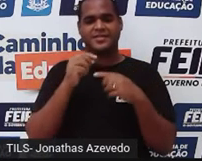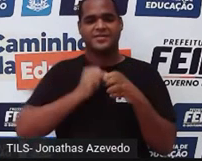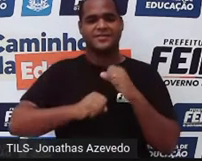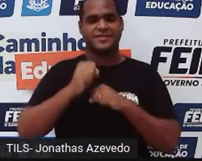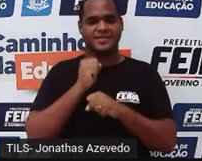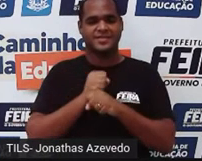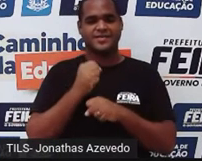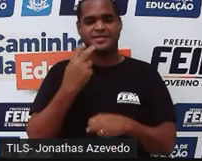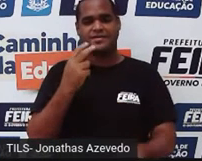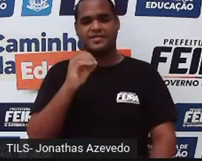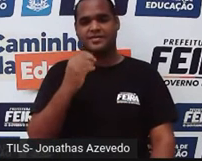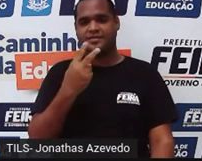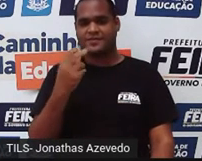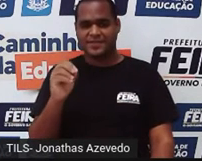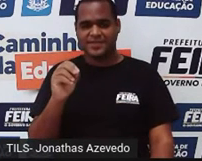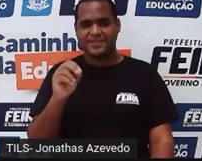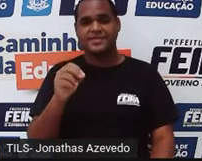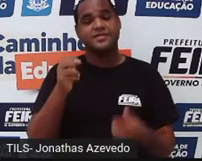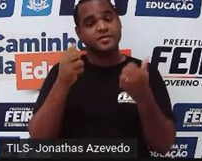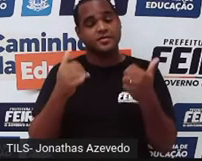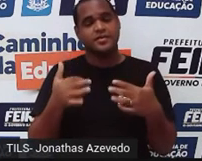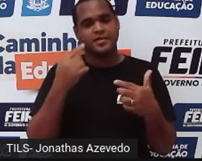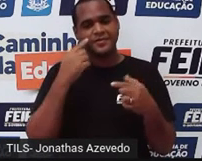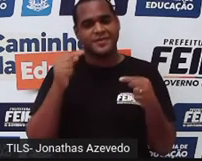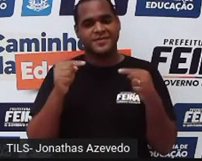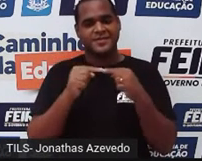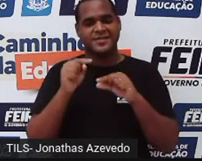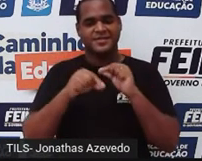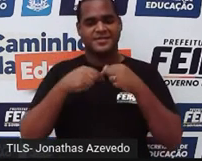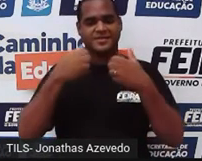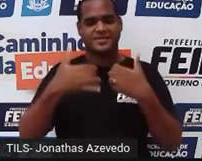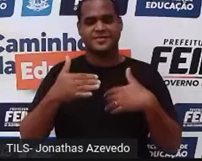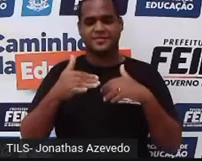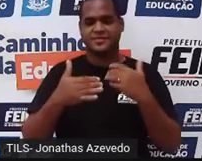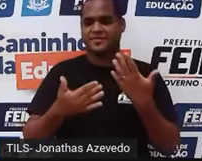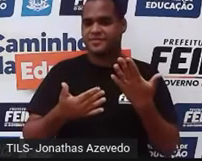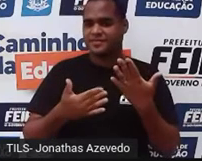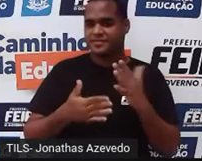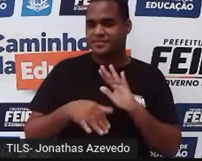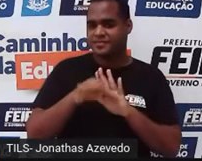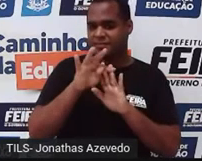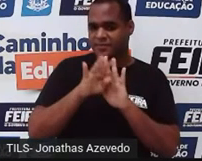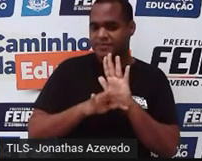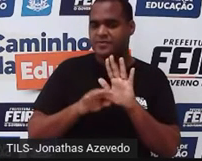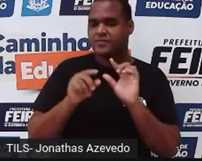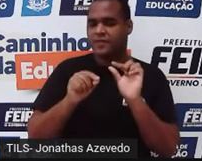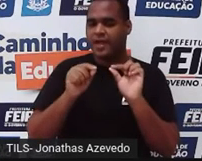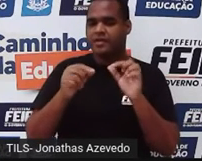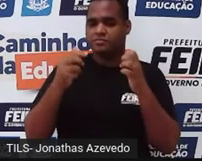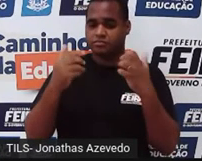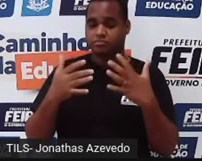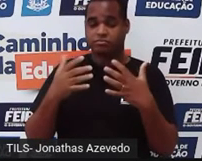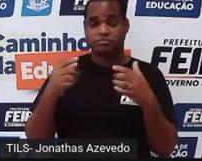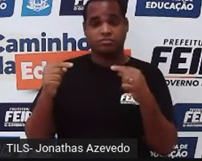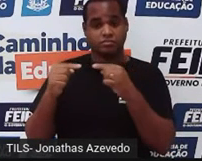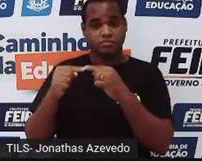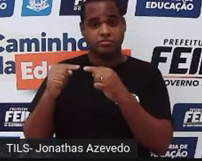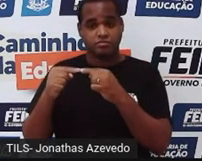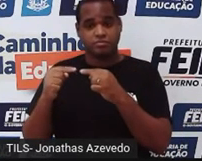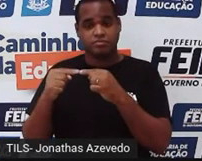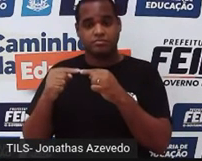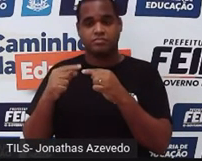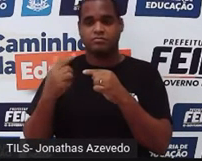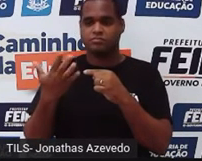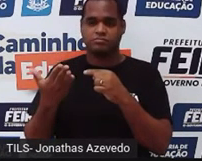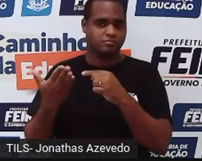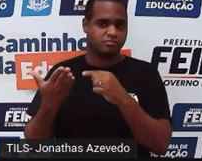ano de 2020. E aí eu trago uma parte do texto, né? Que tinha nessa questão, que estava no...